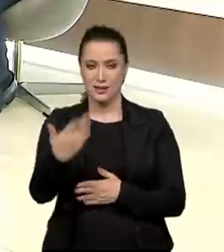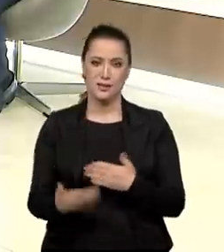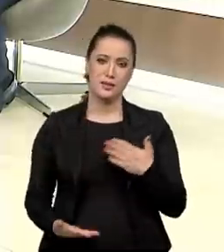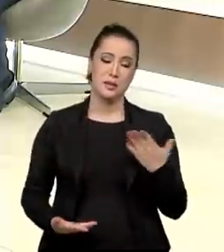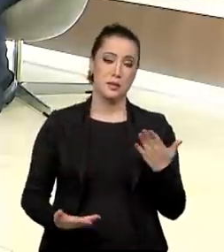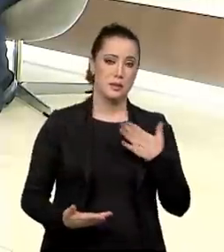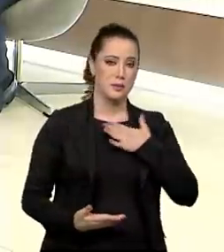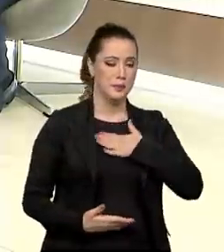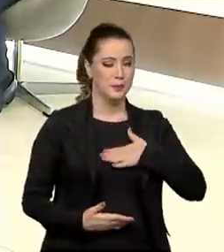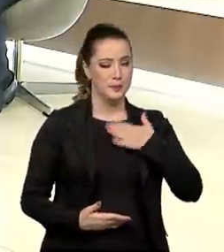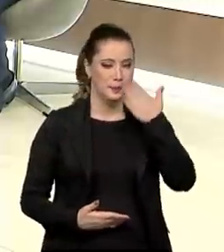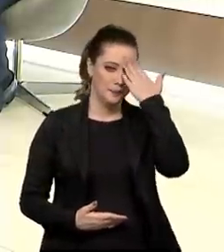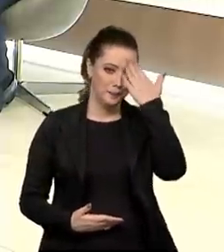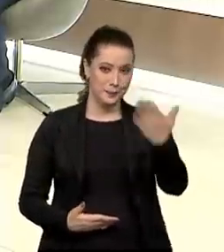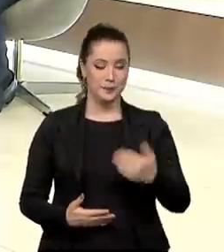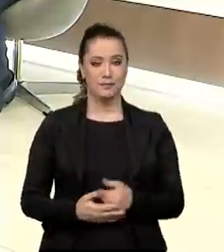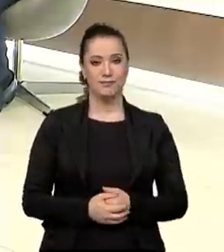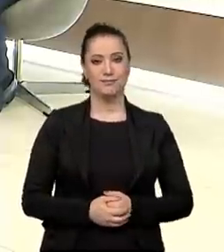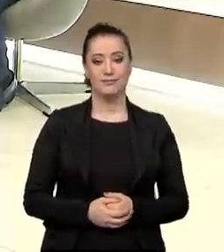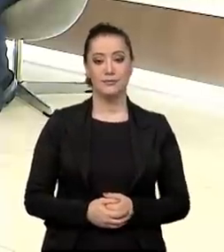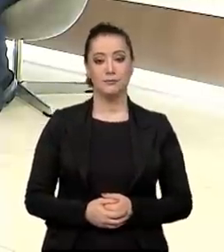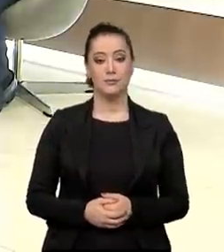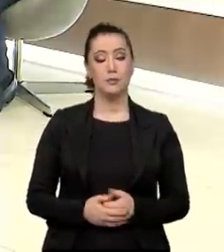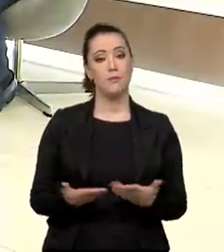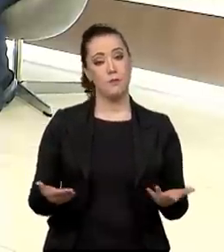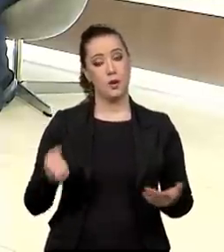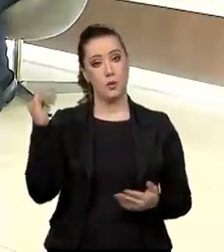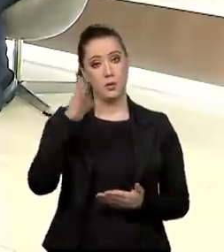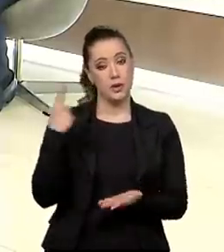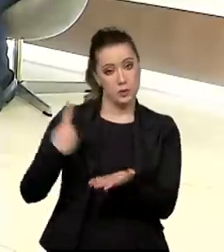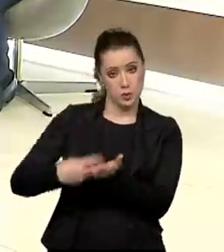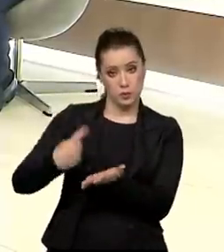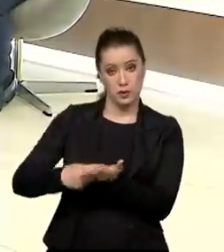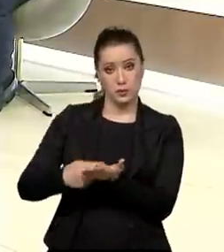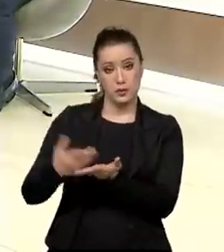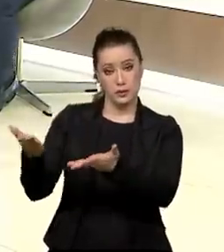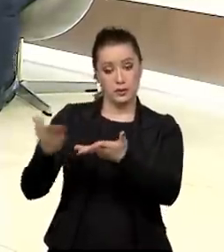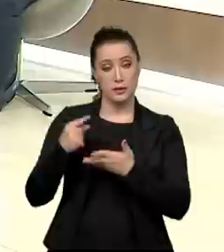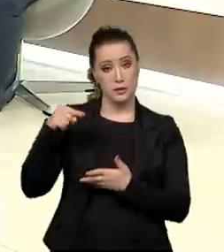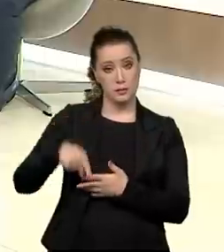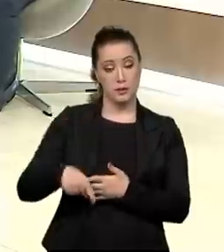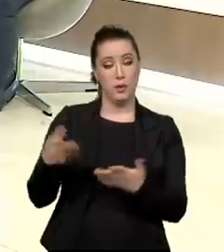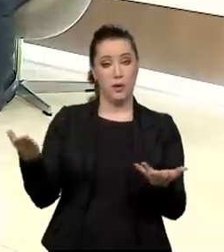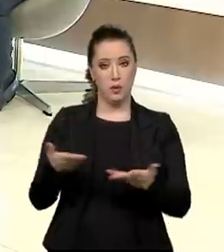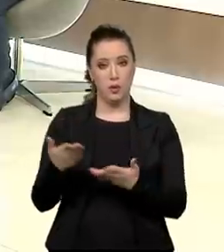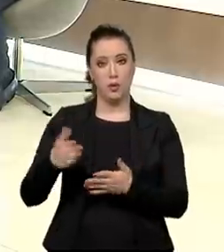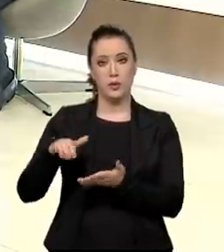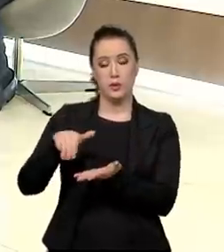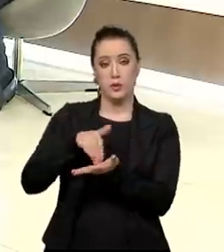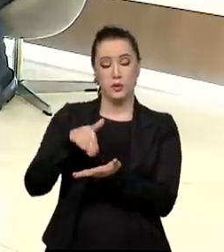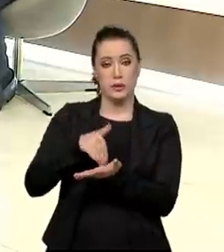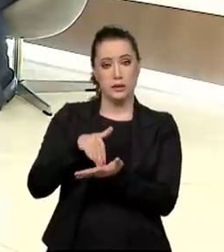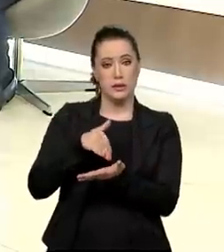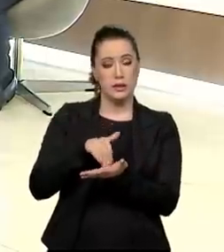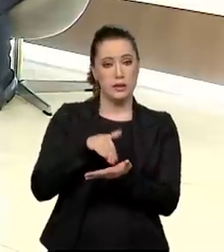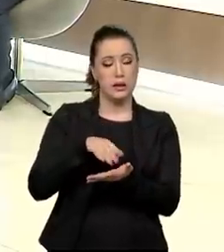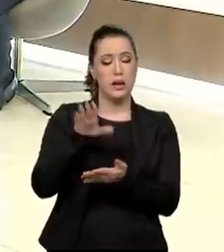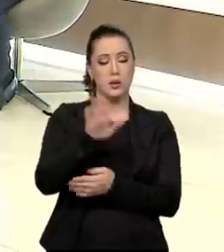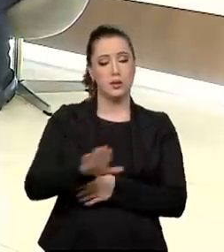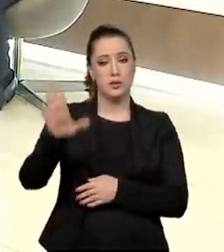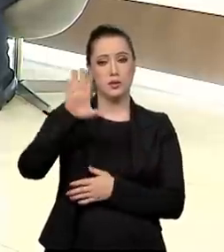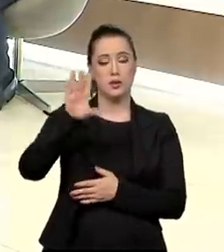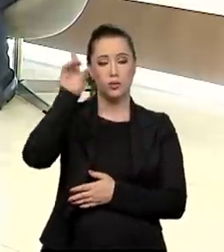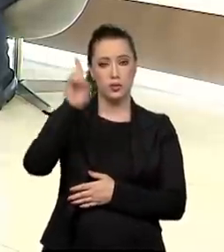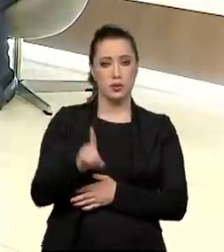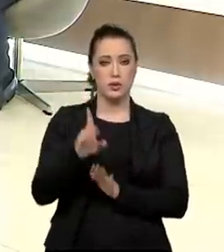mais uma vez, muito obrigado por tudo. O Brasil em Pauta recebeu nesta edição o Secretário Nacional dos Direitos da Criança e do